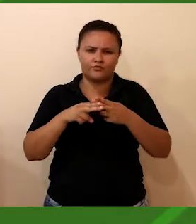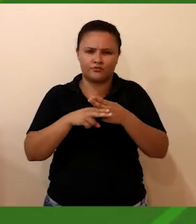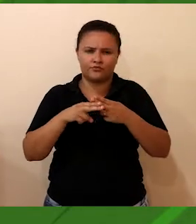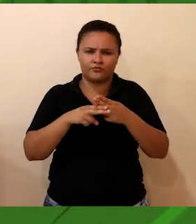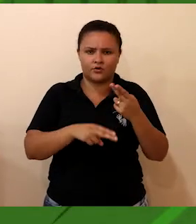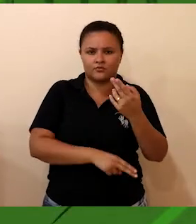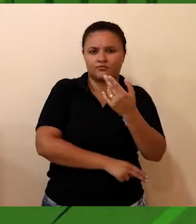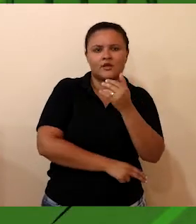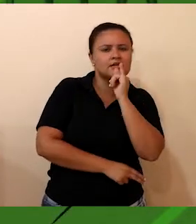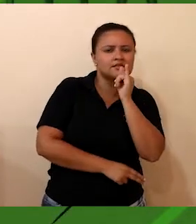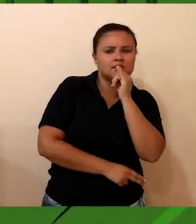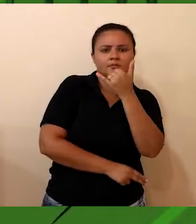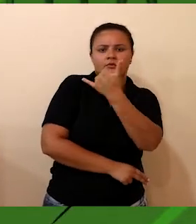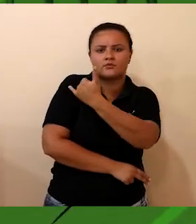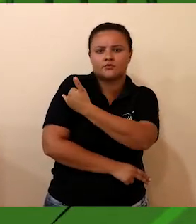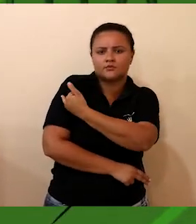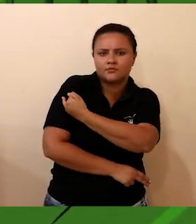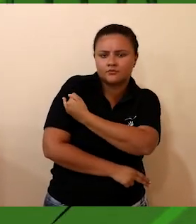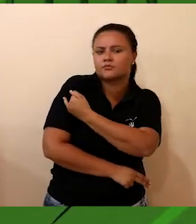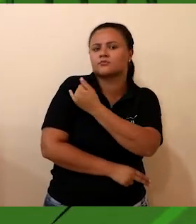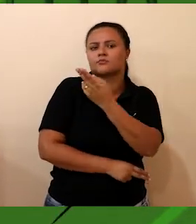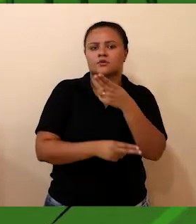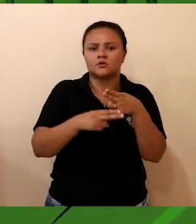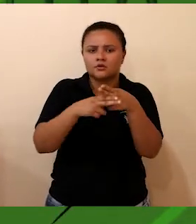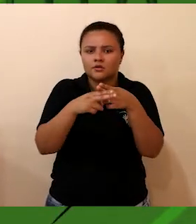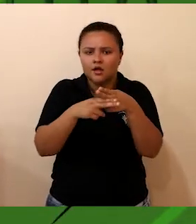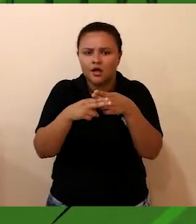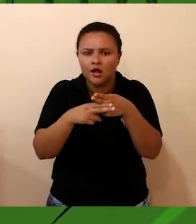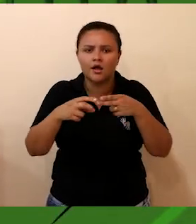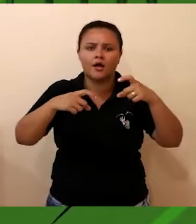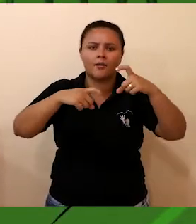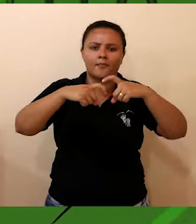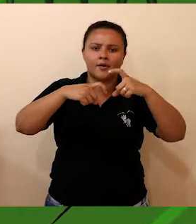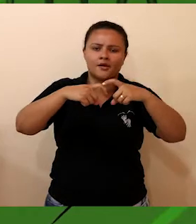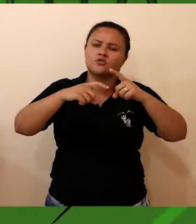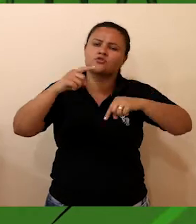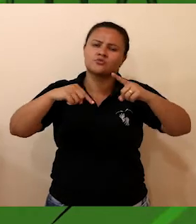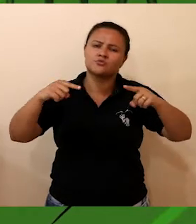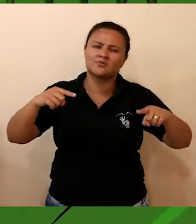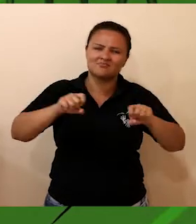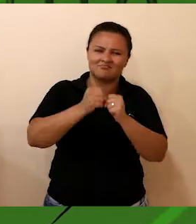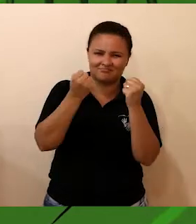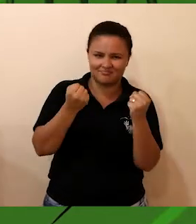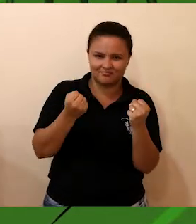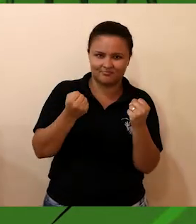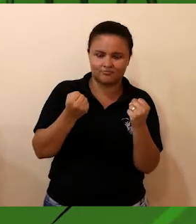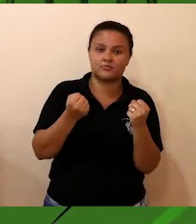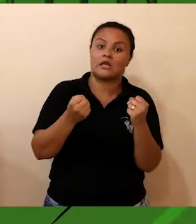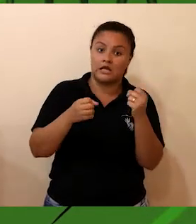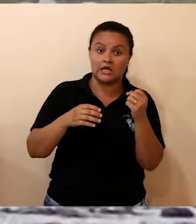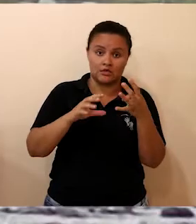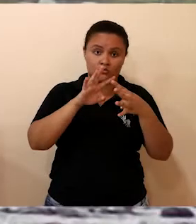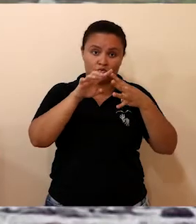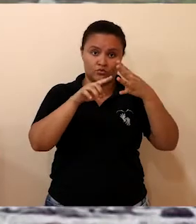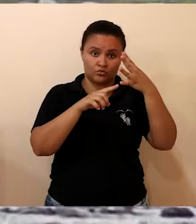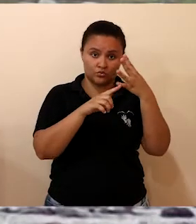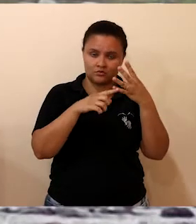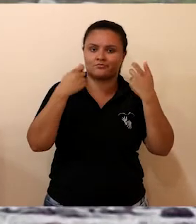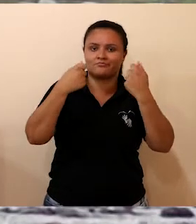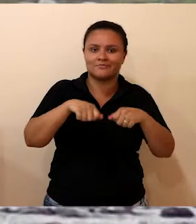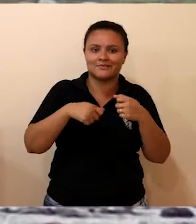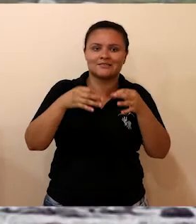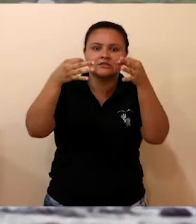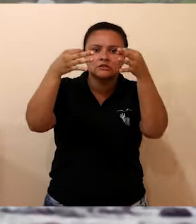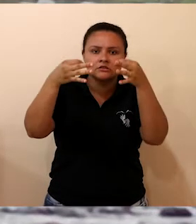que são como exemplo agulhas descartáveis, lâminas de bisturi e instrumentais quebrados. Estes resíduos, se não forem